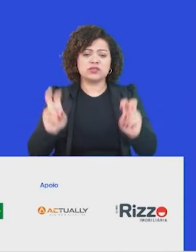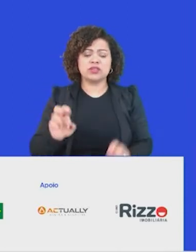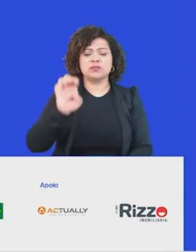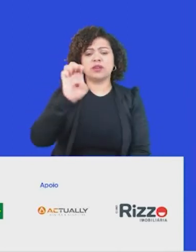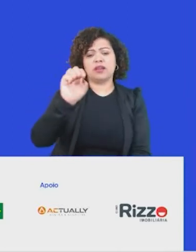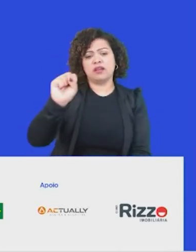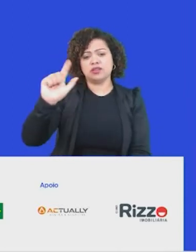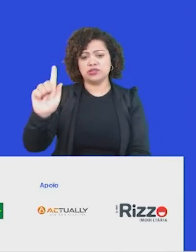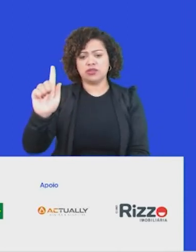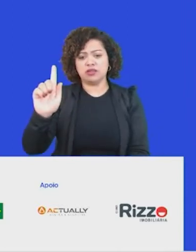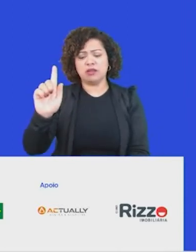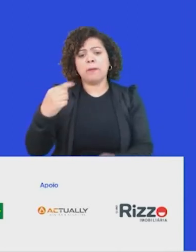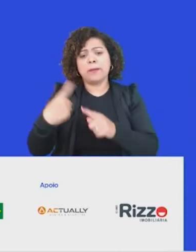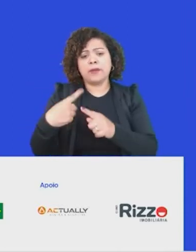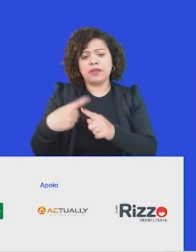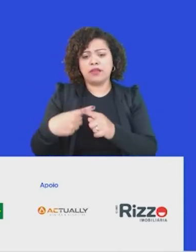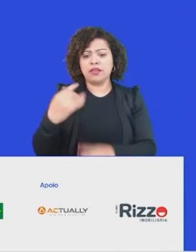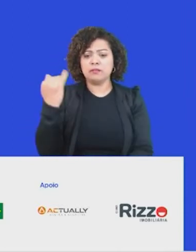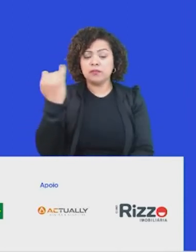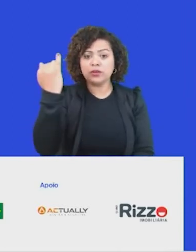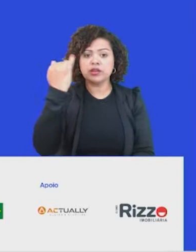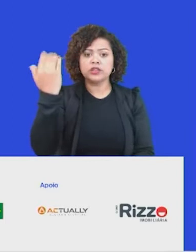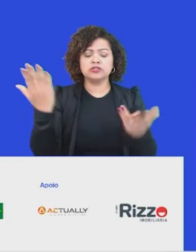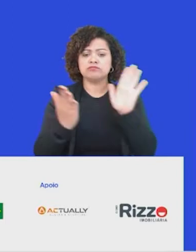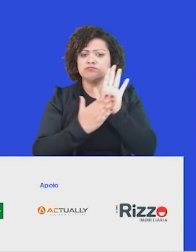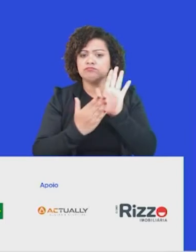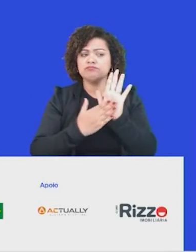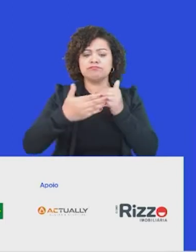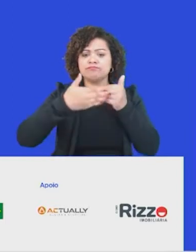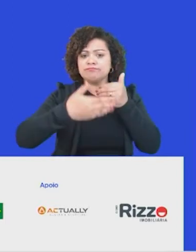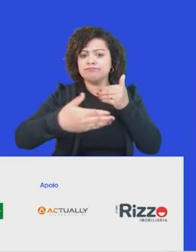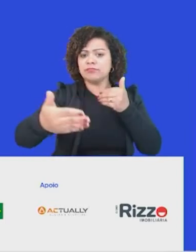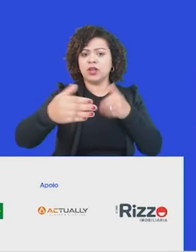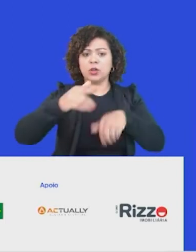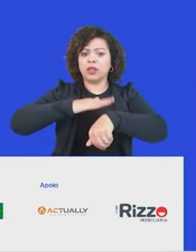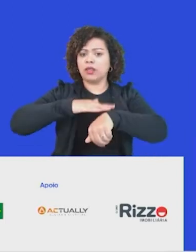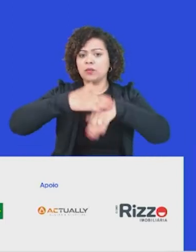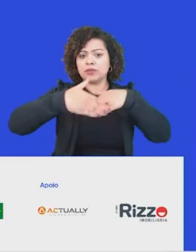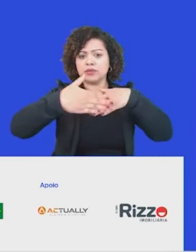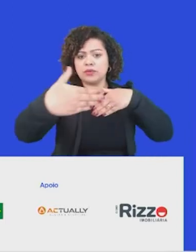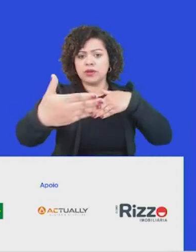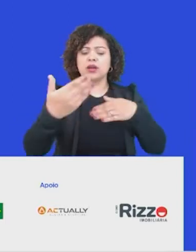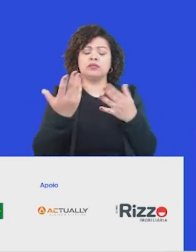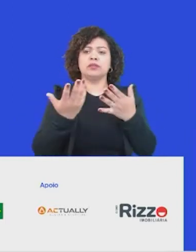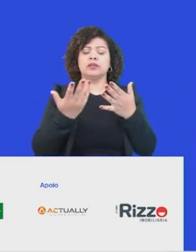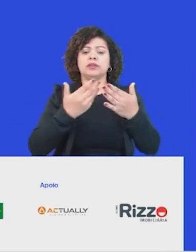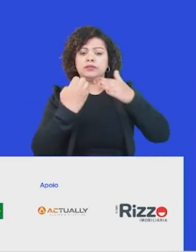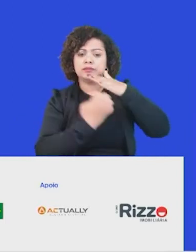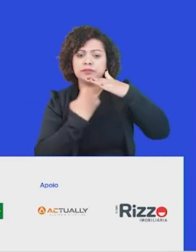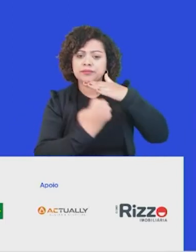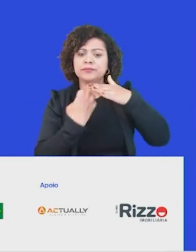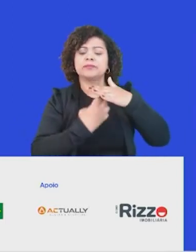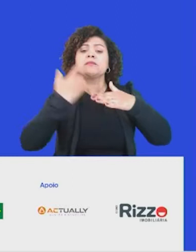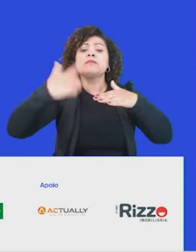por que que o ESG é, de fato, a pauta da próxima década, não apenas dos negócios, mas também da sociedade. E como é